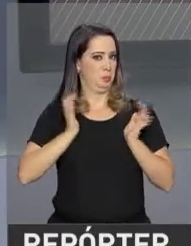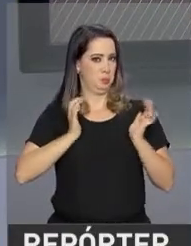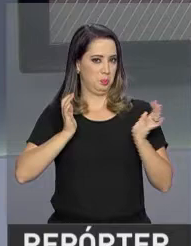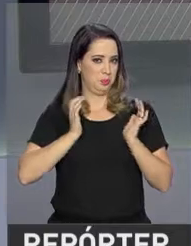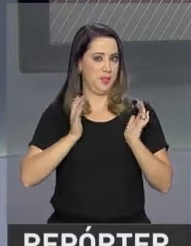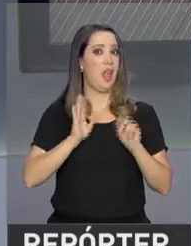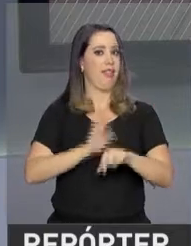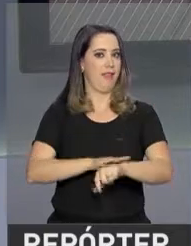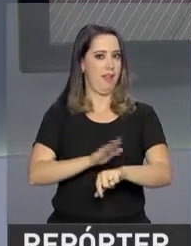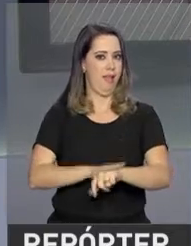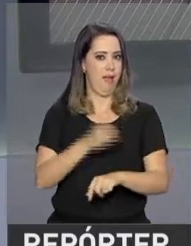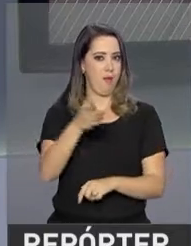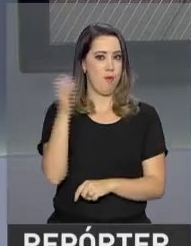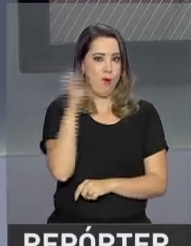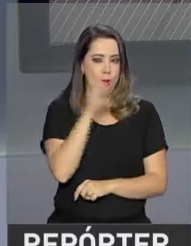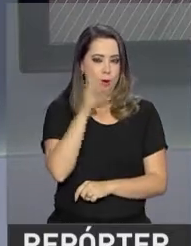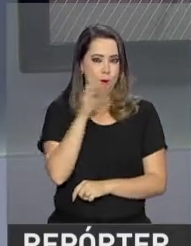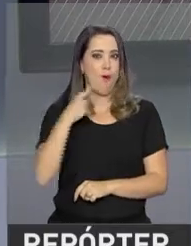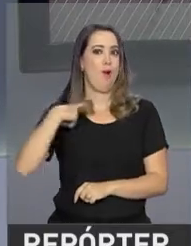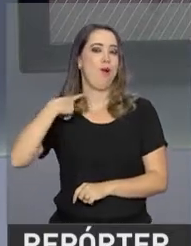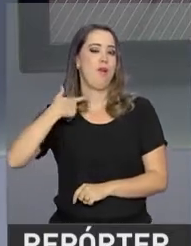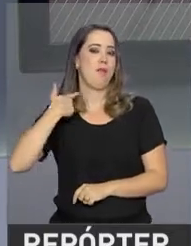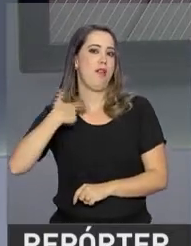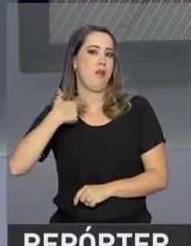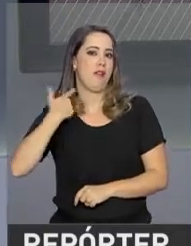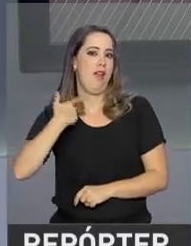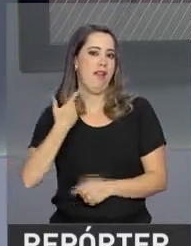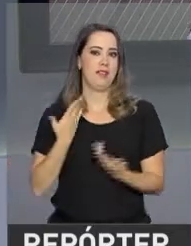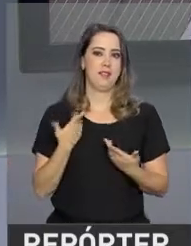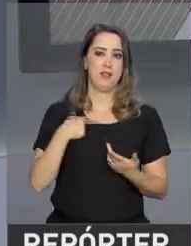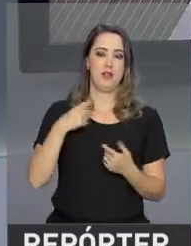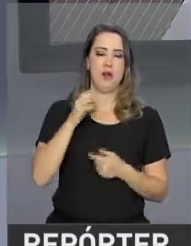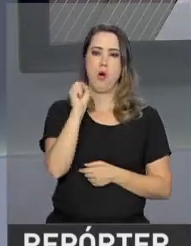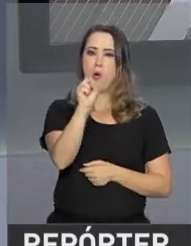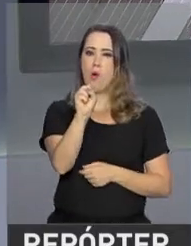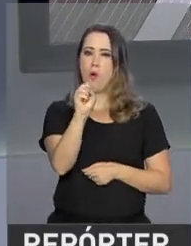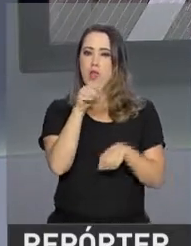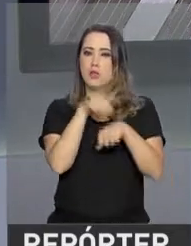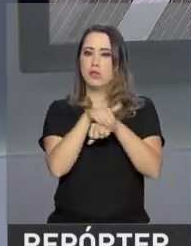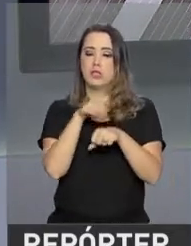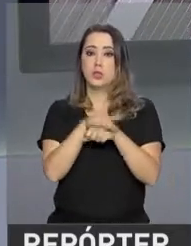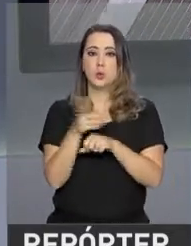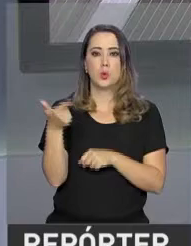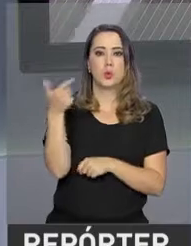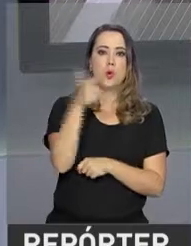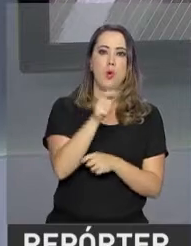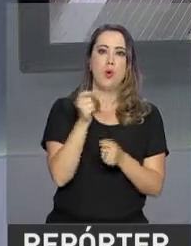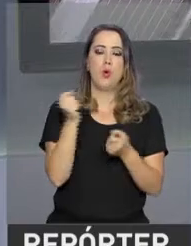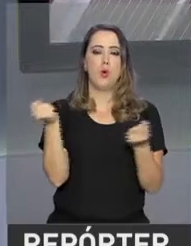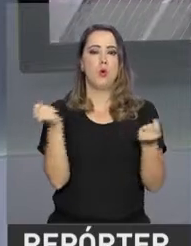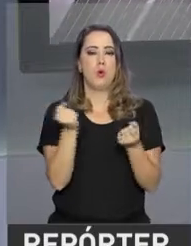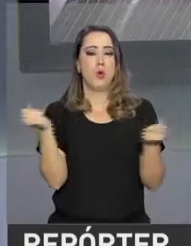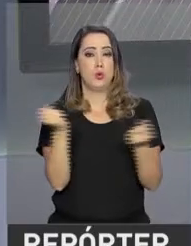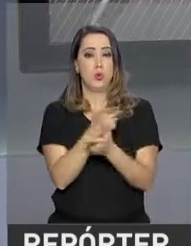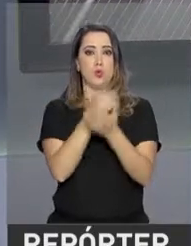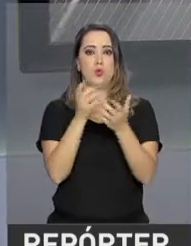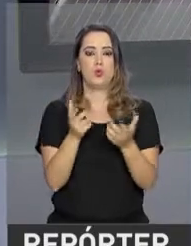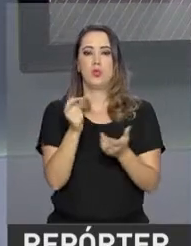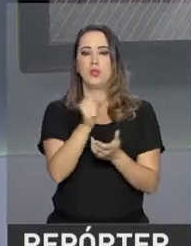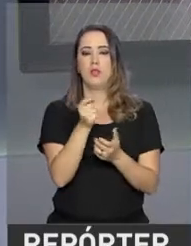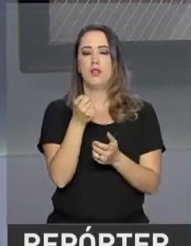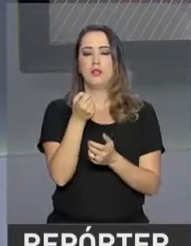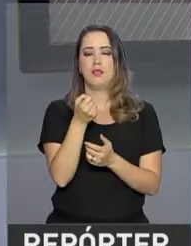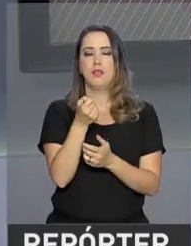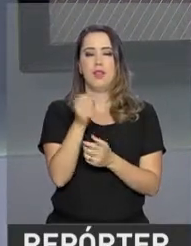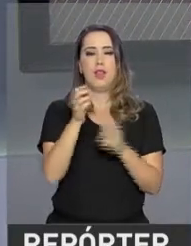ainda dá tempo, hein? Que tal correr para uma lotérica? Logo mais às 8 da noite vai ser realizado mais um sorteio da Mega Semana das Mães.